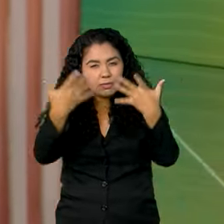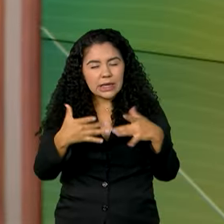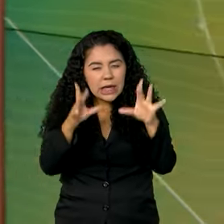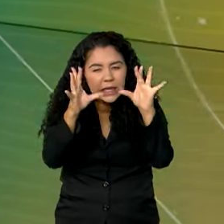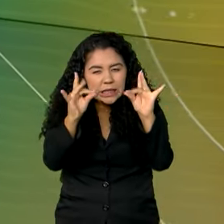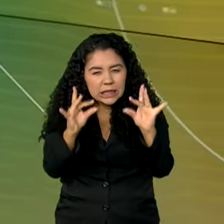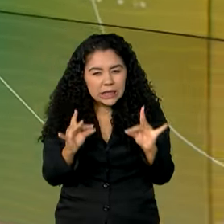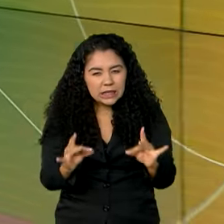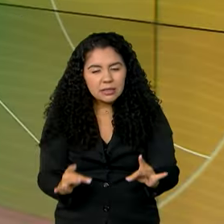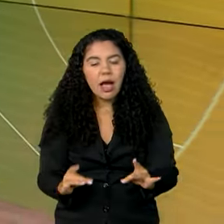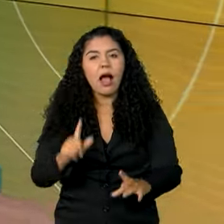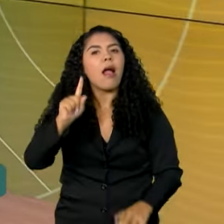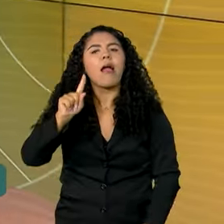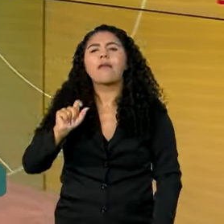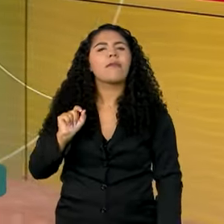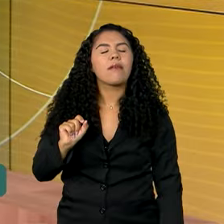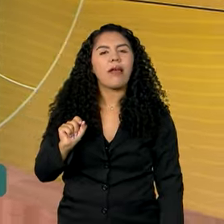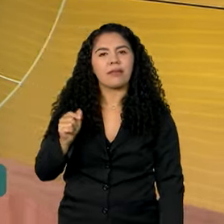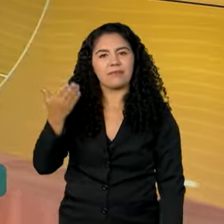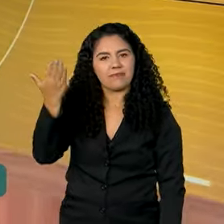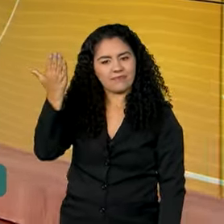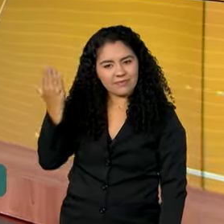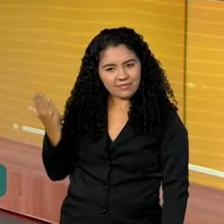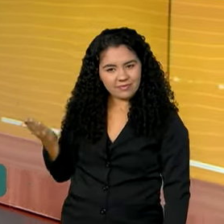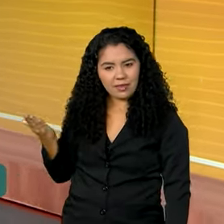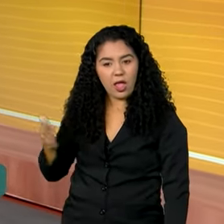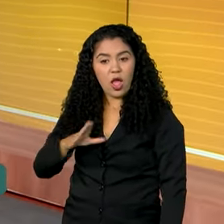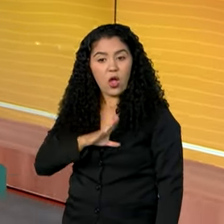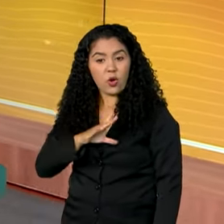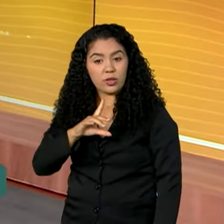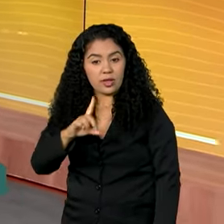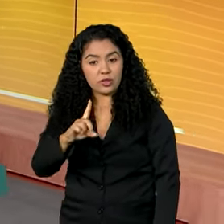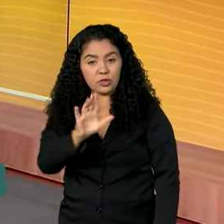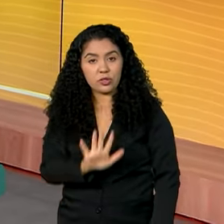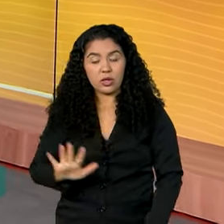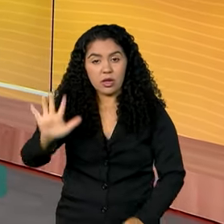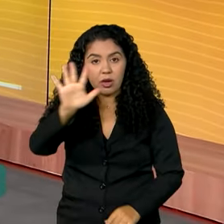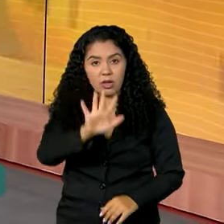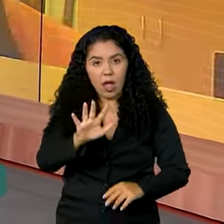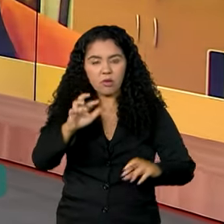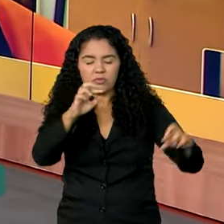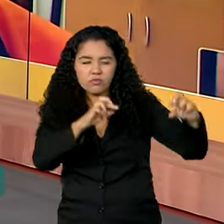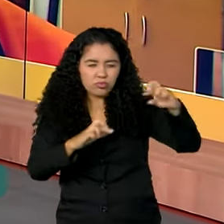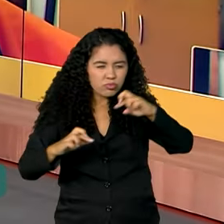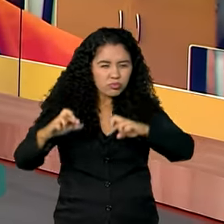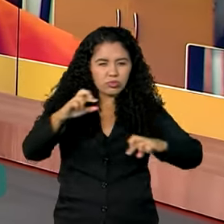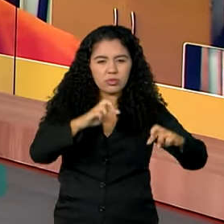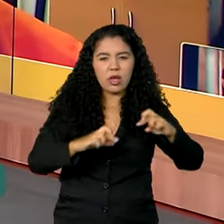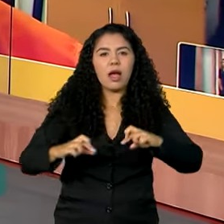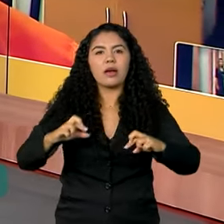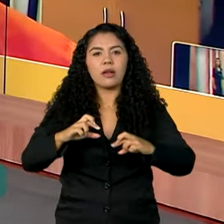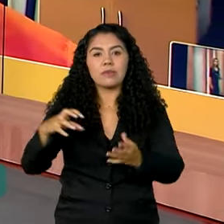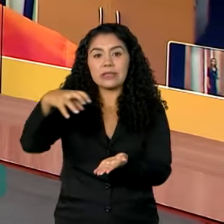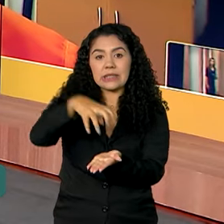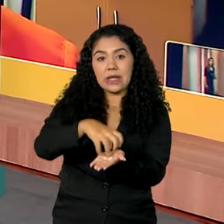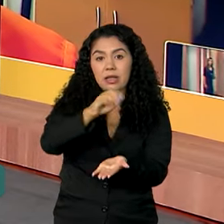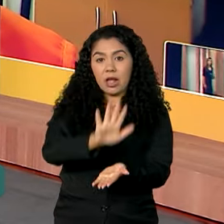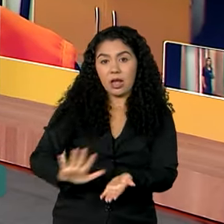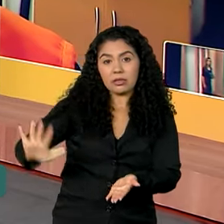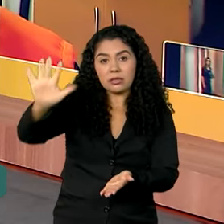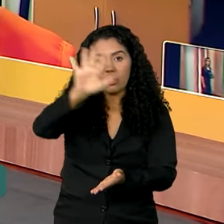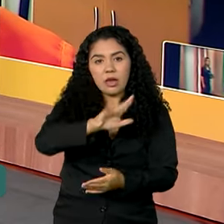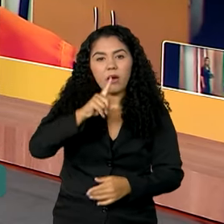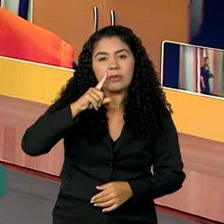desse sistema é o coordenador geral de monitoramento e alerta do Centro Nacional de Gerenciamento de Riscos e